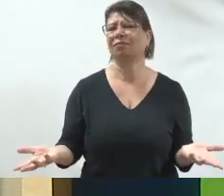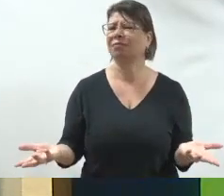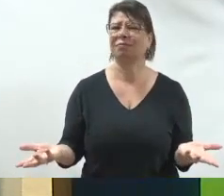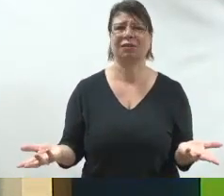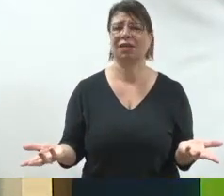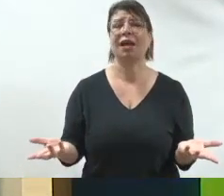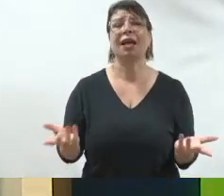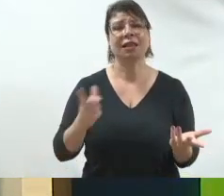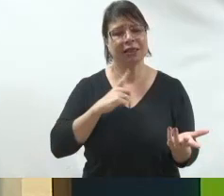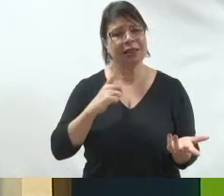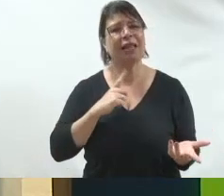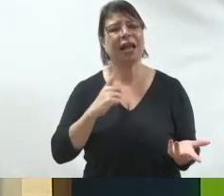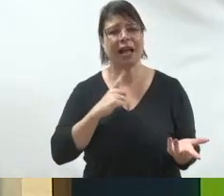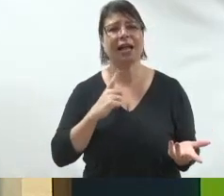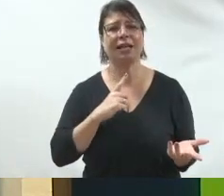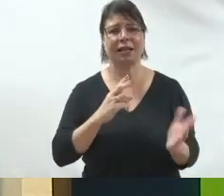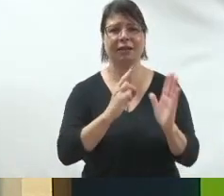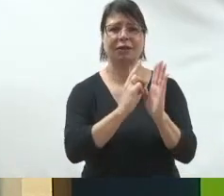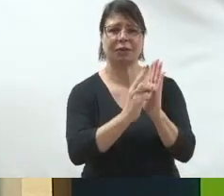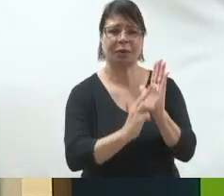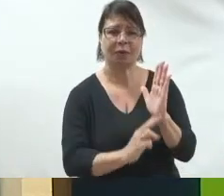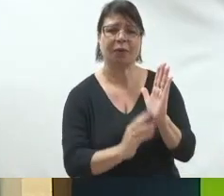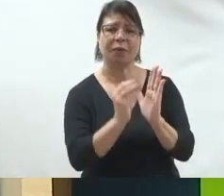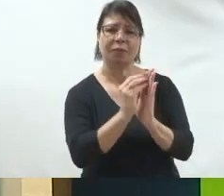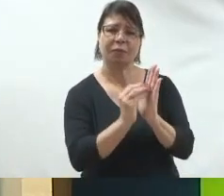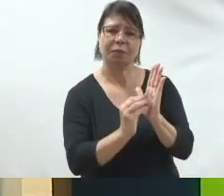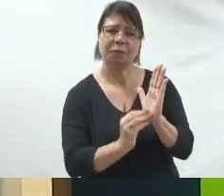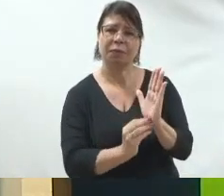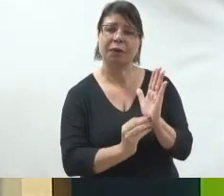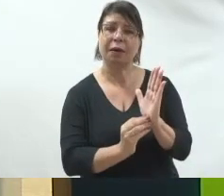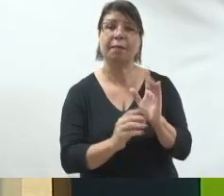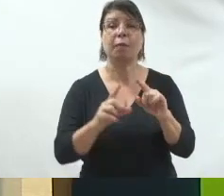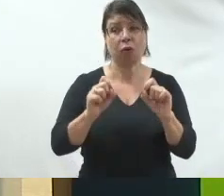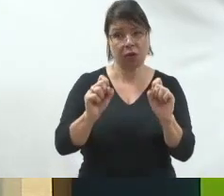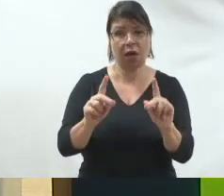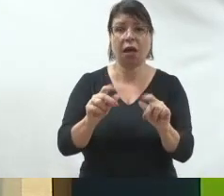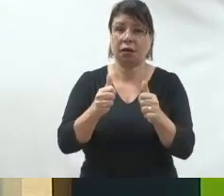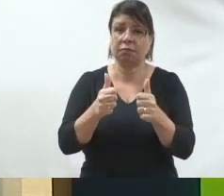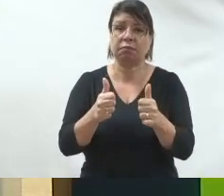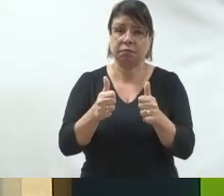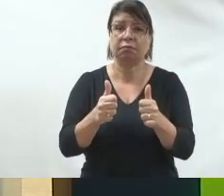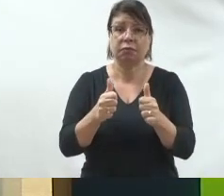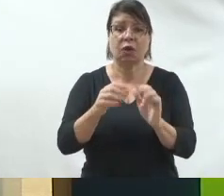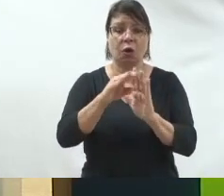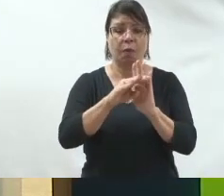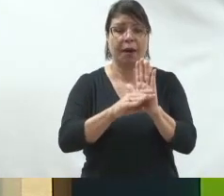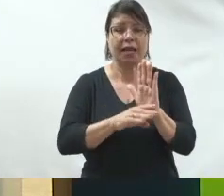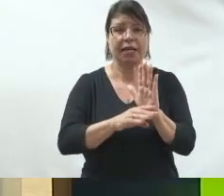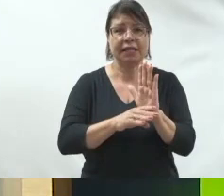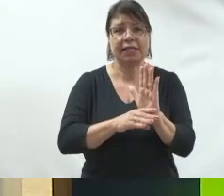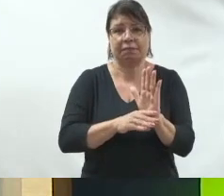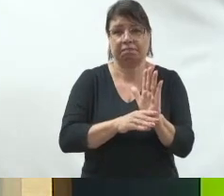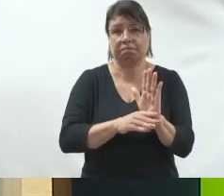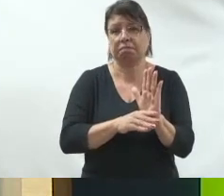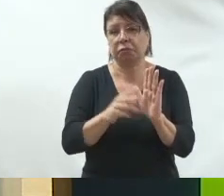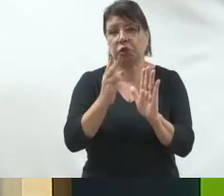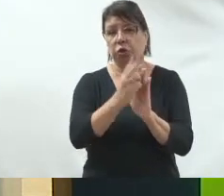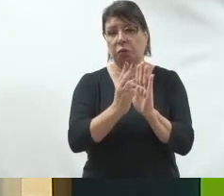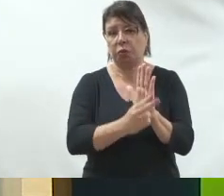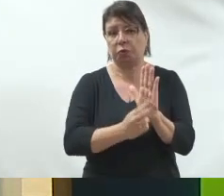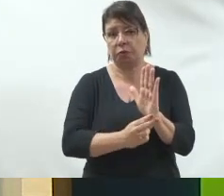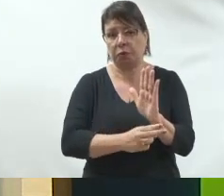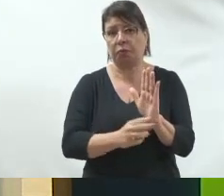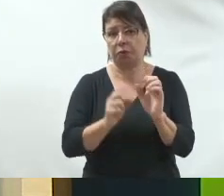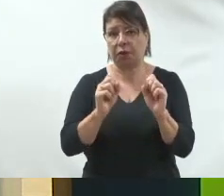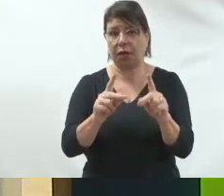é fácil, tem preço, Mas, ok, você conseguiu uma lista fria, que é proibido, isso